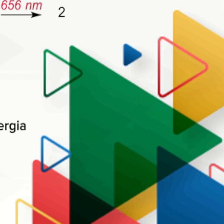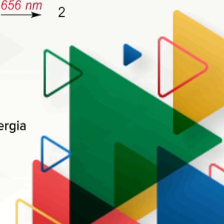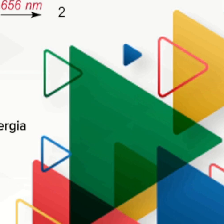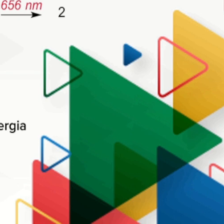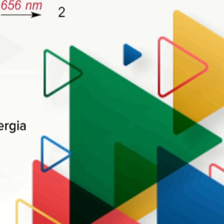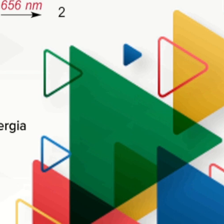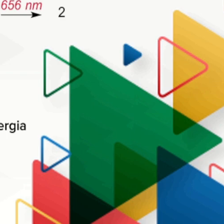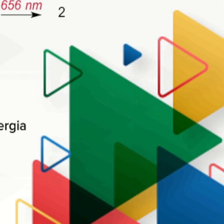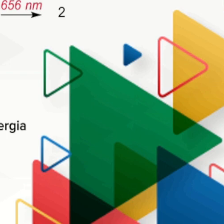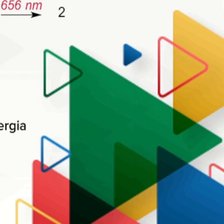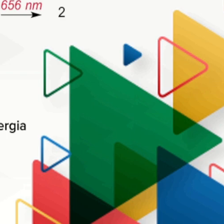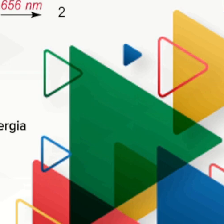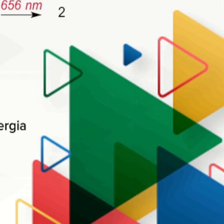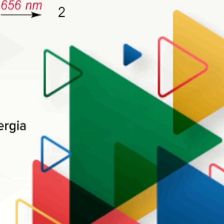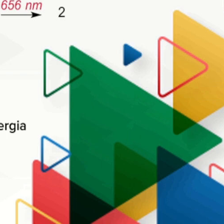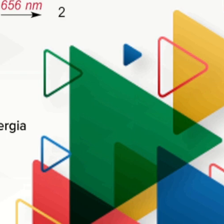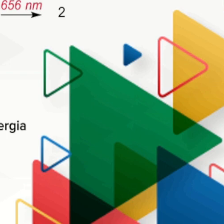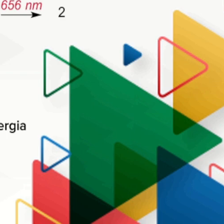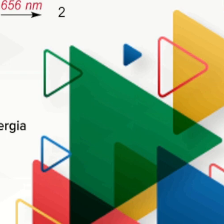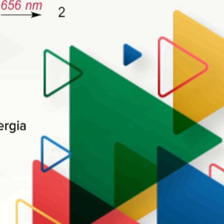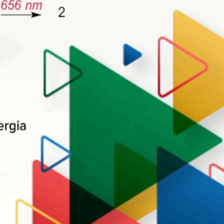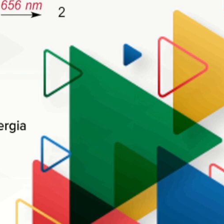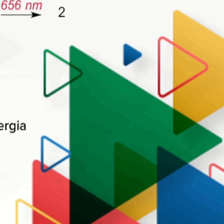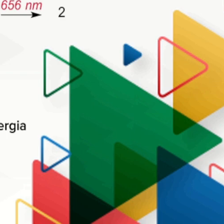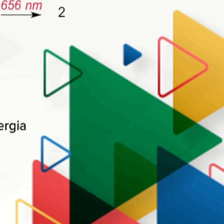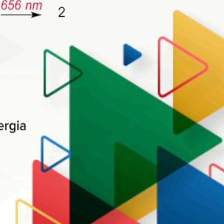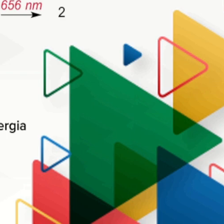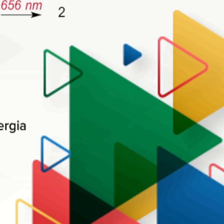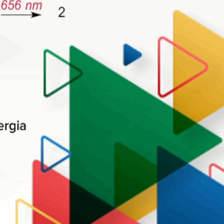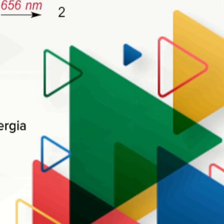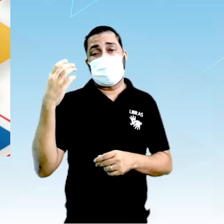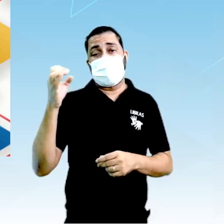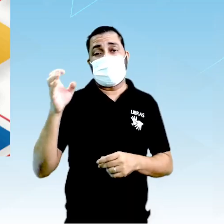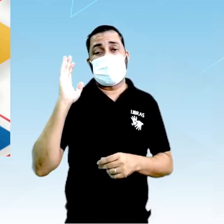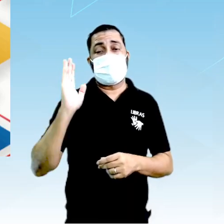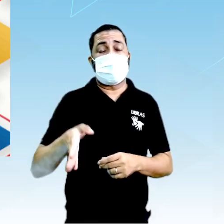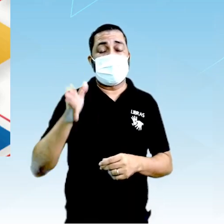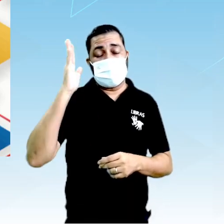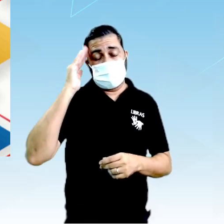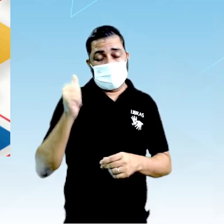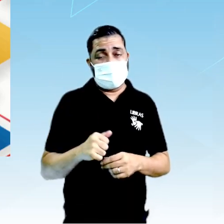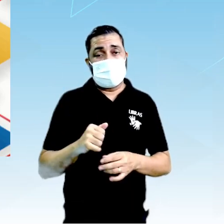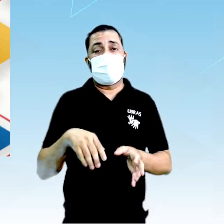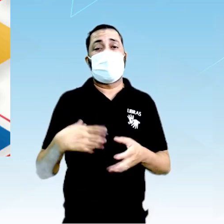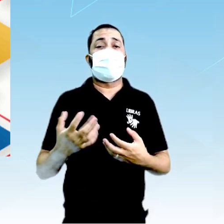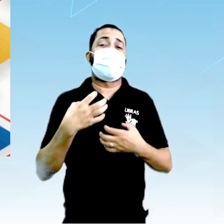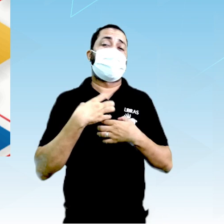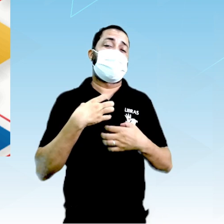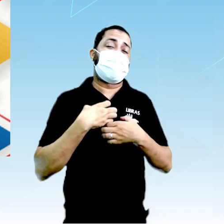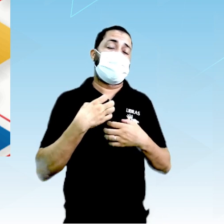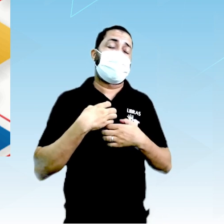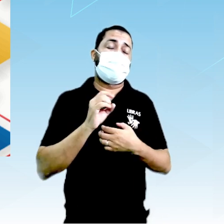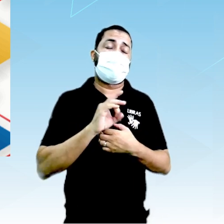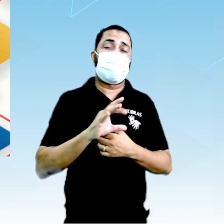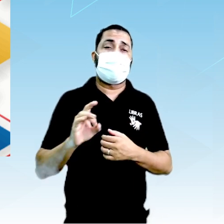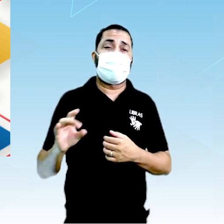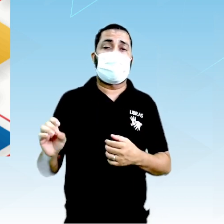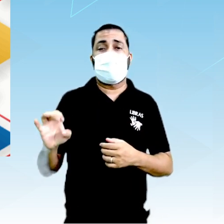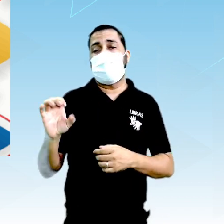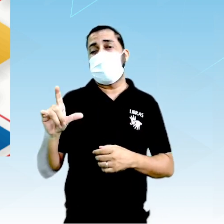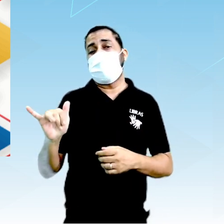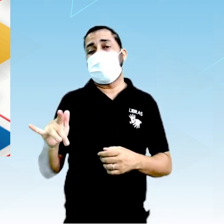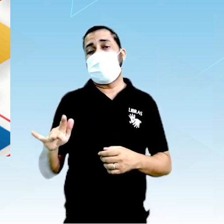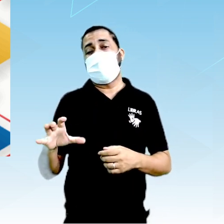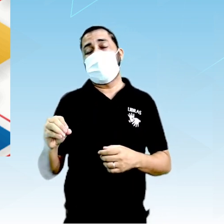DNA que só pertence a gente, os cientistas já sabiam que de alguma maneira, cada elemento